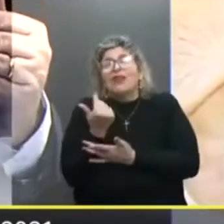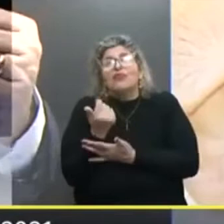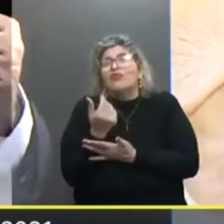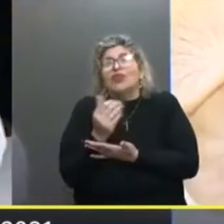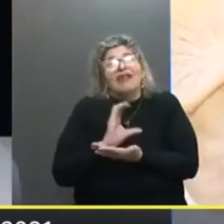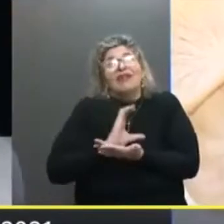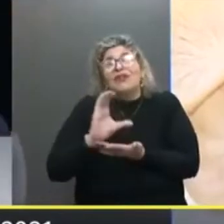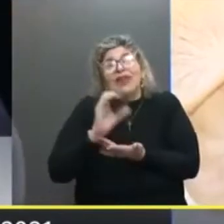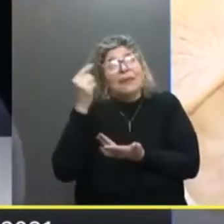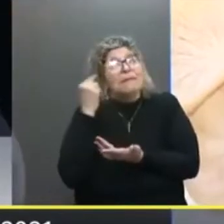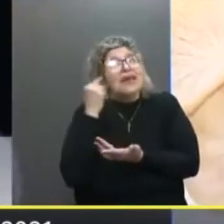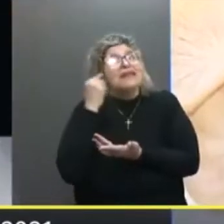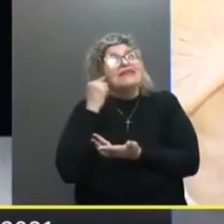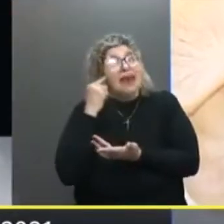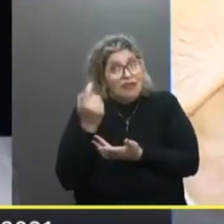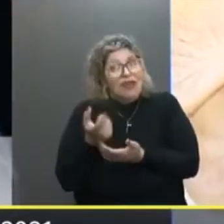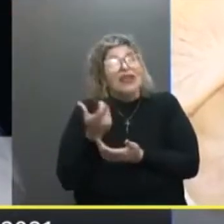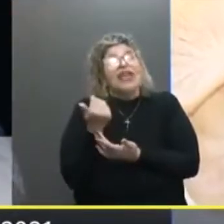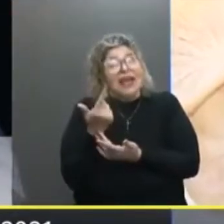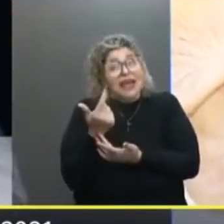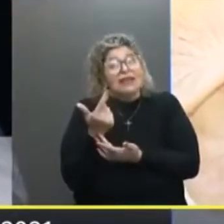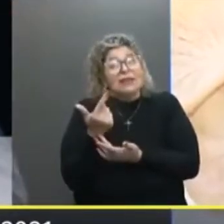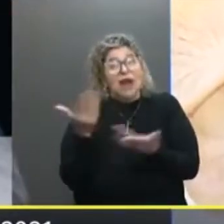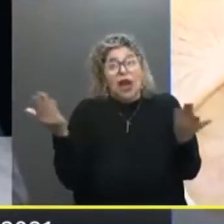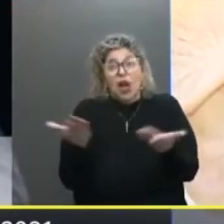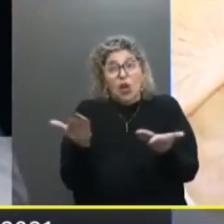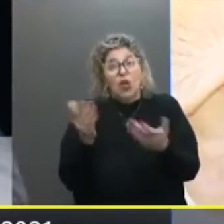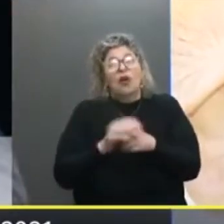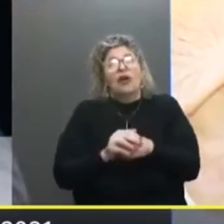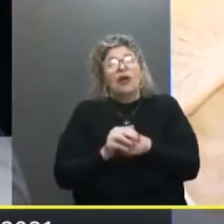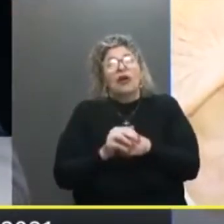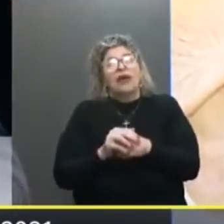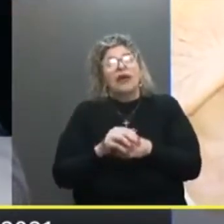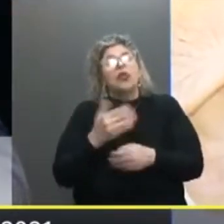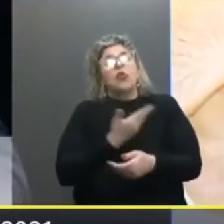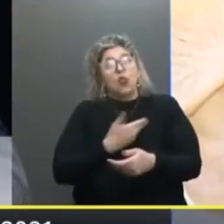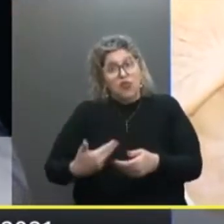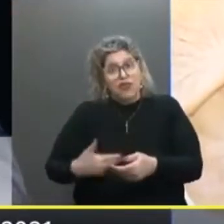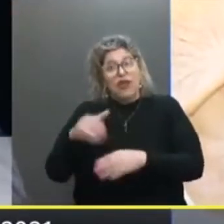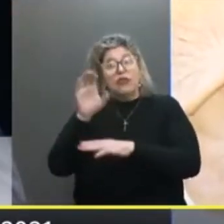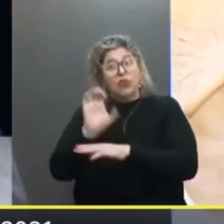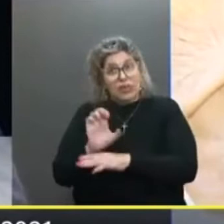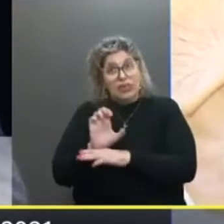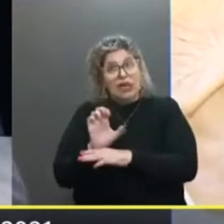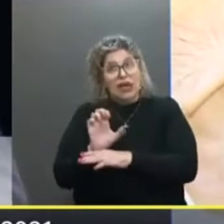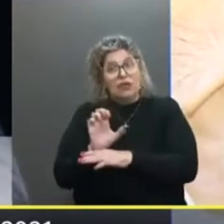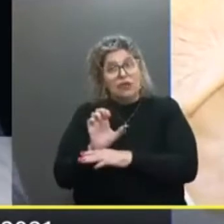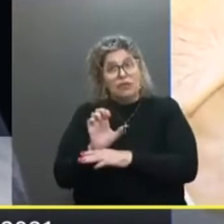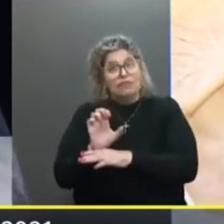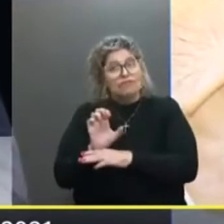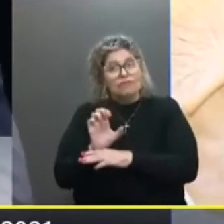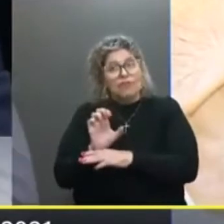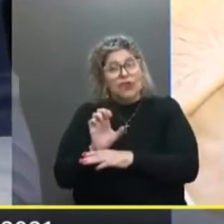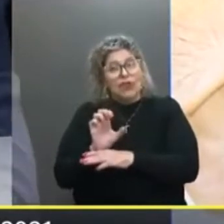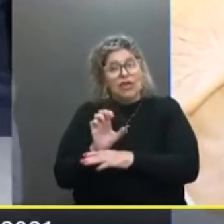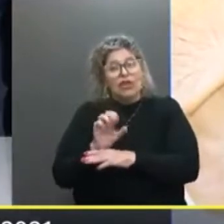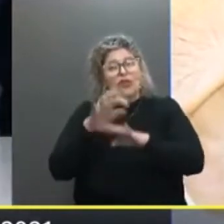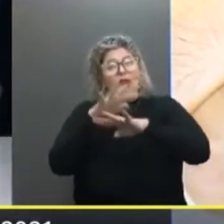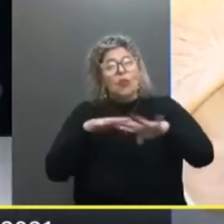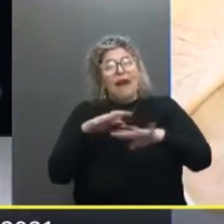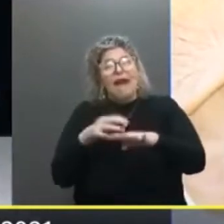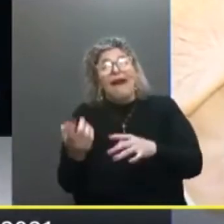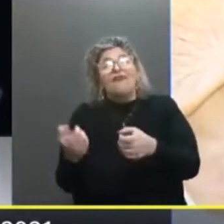Viria a receber E justamente Por isso Estamos atuando Diante do governo Do estado Para que Não A gente não tem Apenas uma